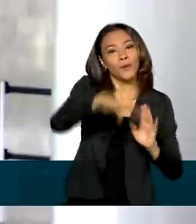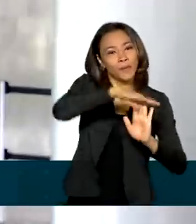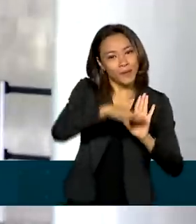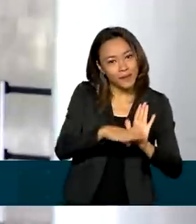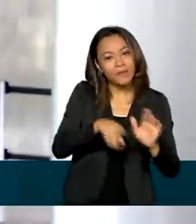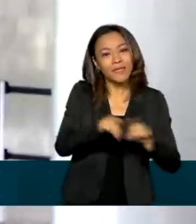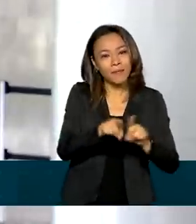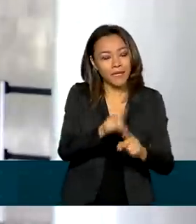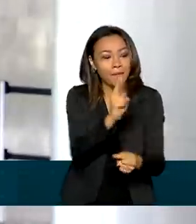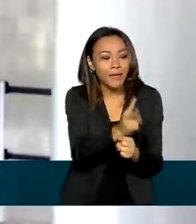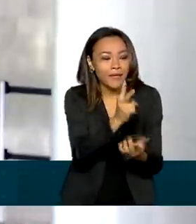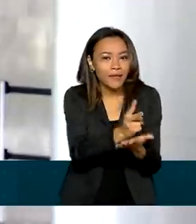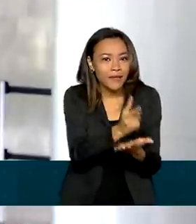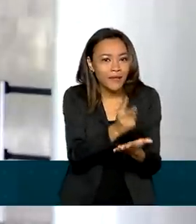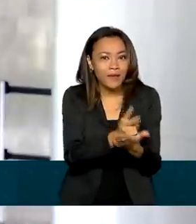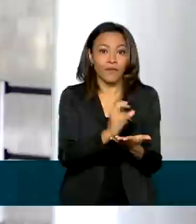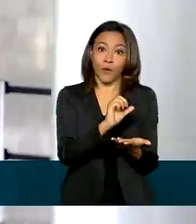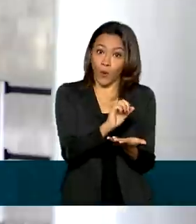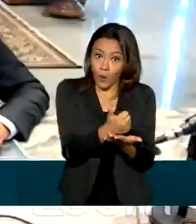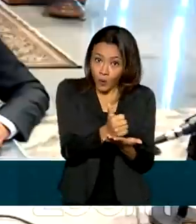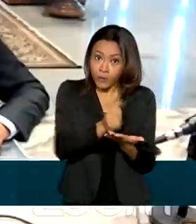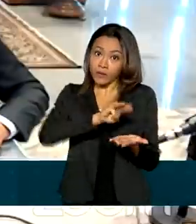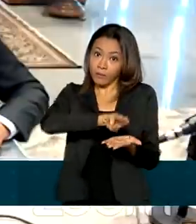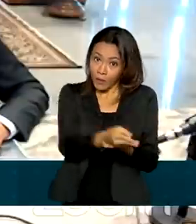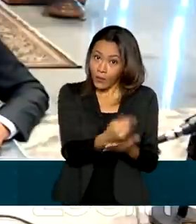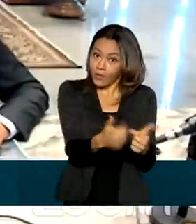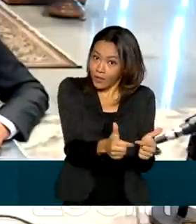preservou 11 milhões de empregos.